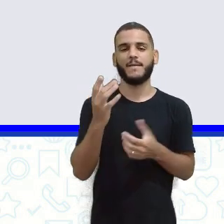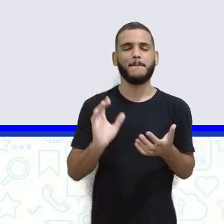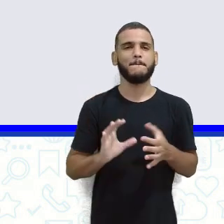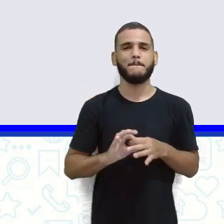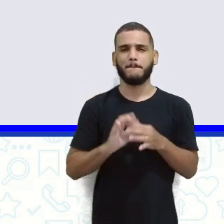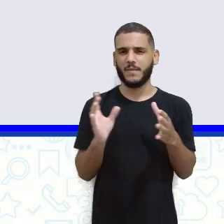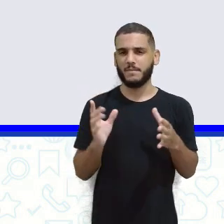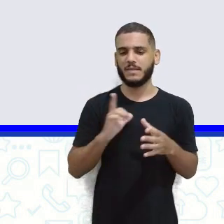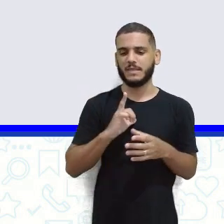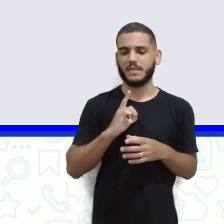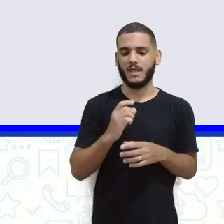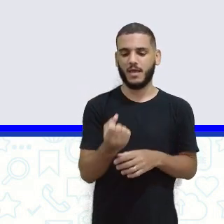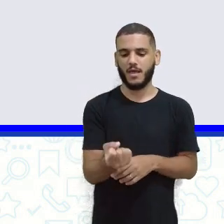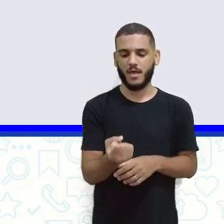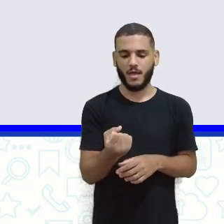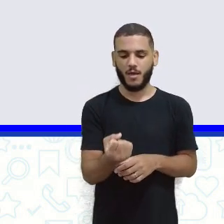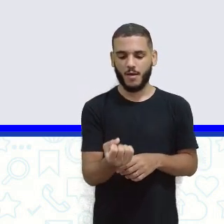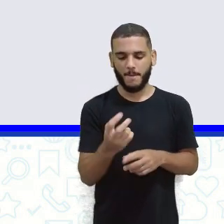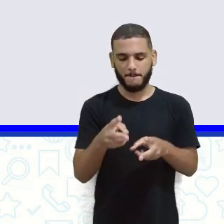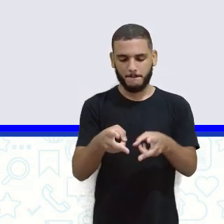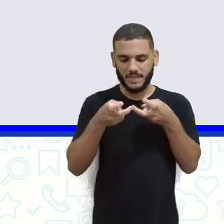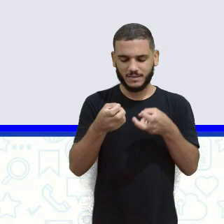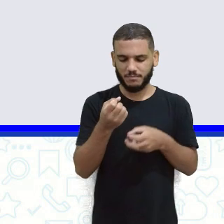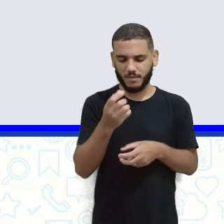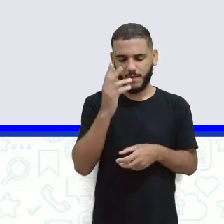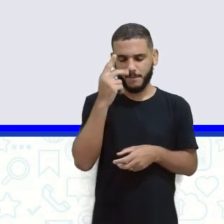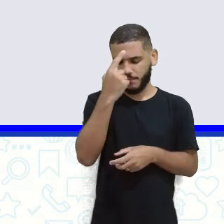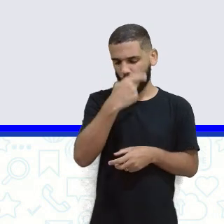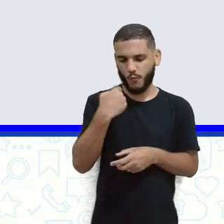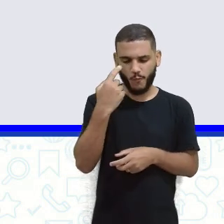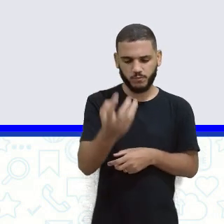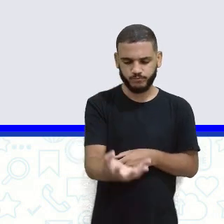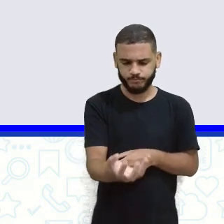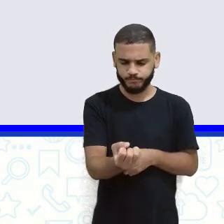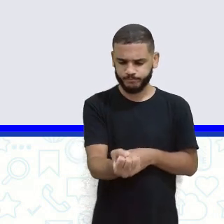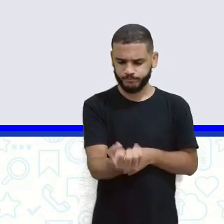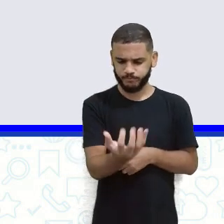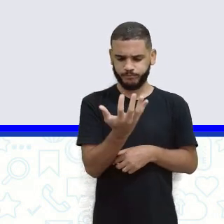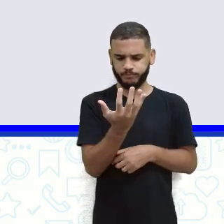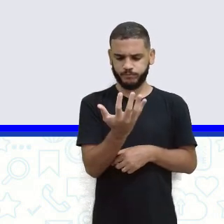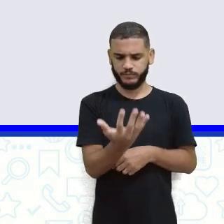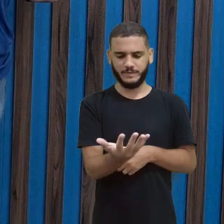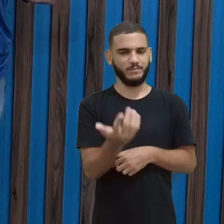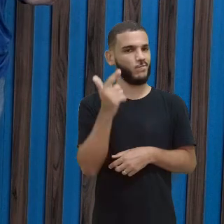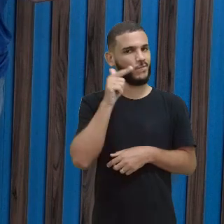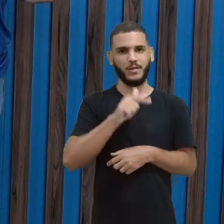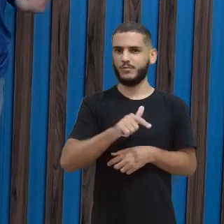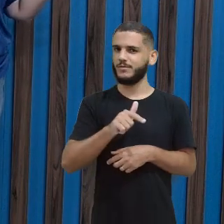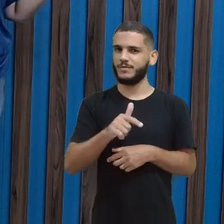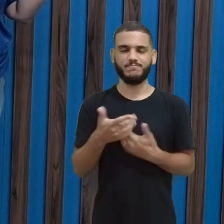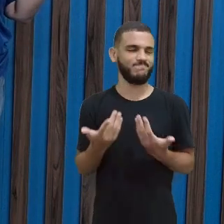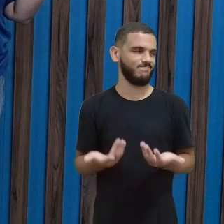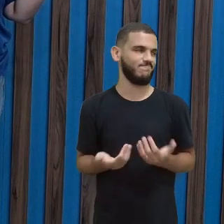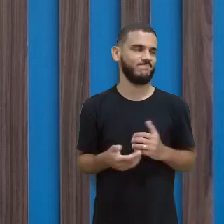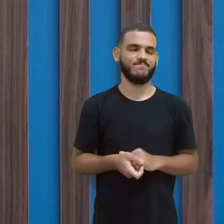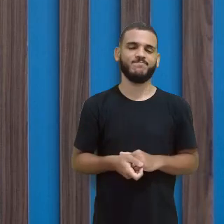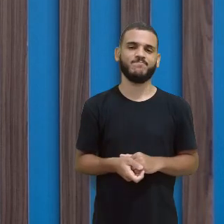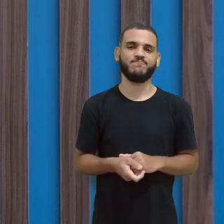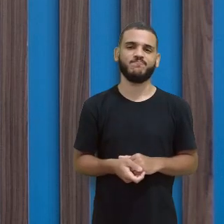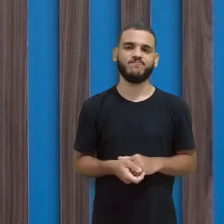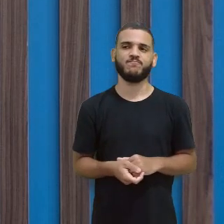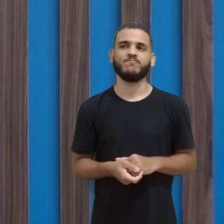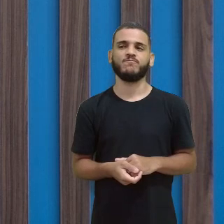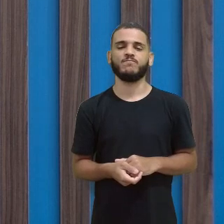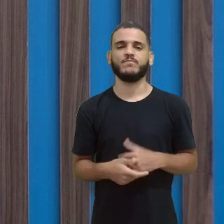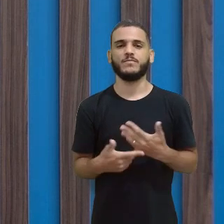estiver no mar ali, tomando um banho, e tiver aquela ondinha passando, tu consegue se ver ali naquele negócio todo mexido? Não, De jeito